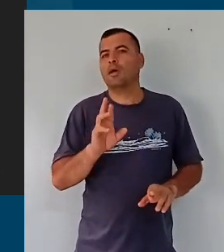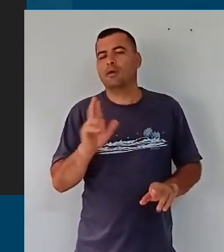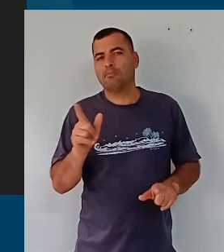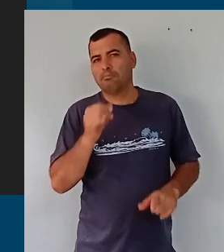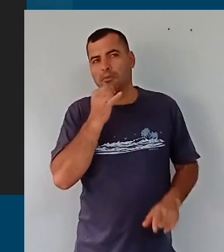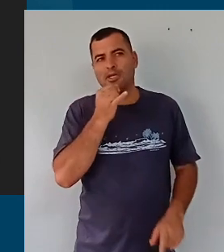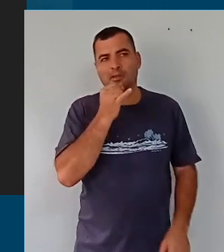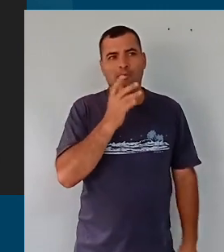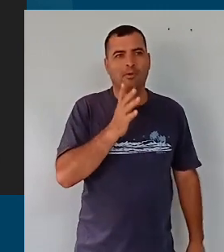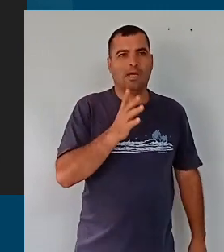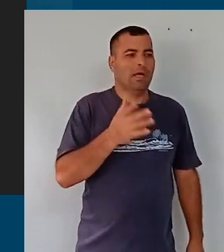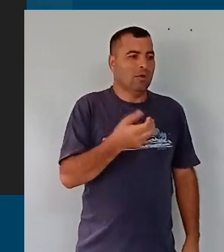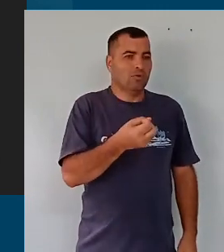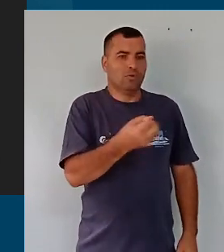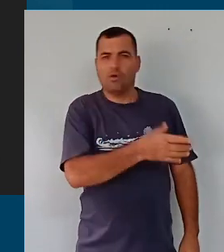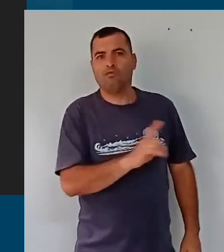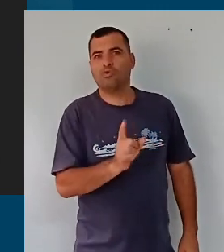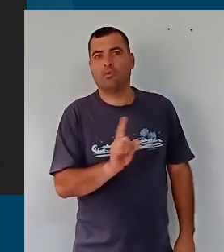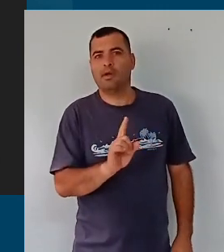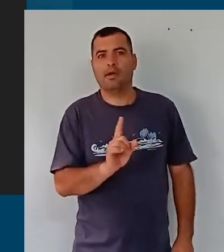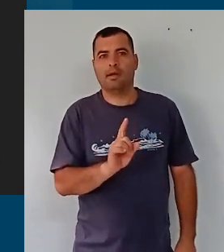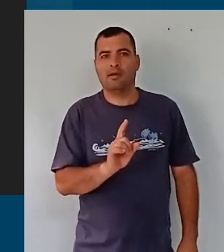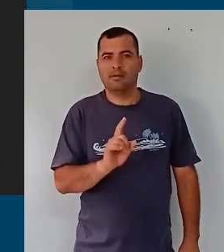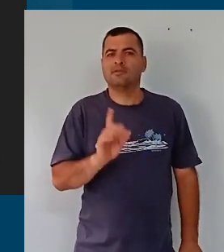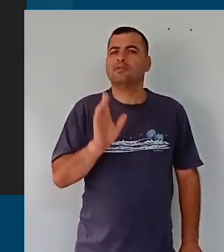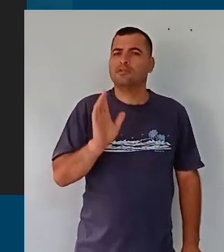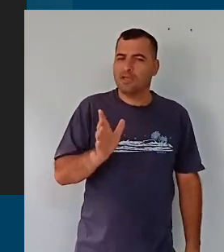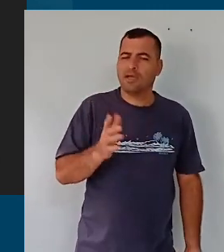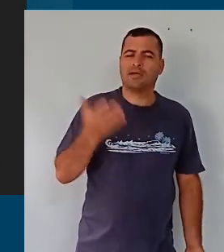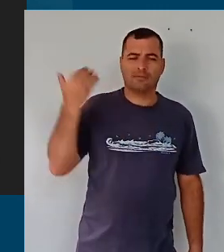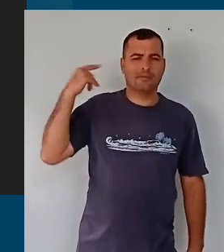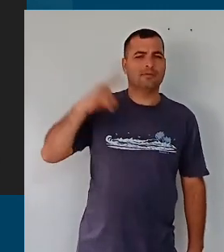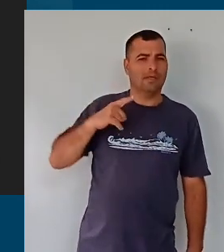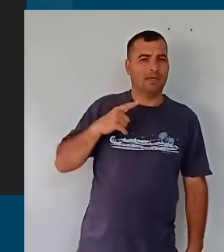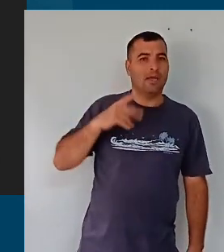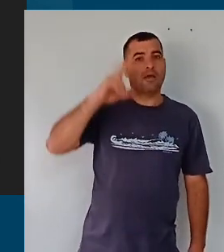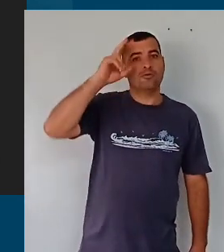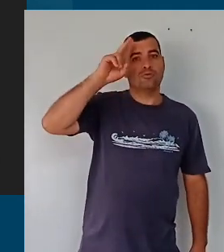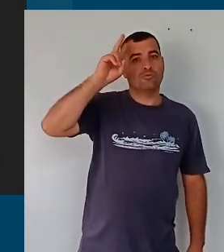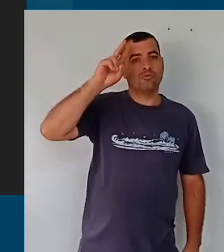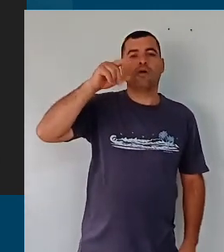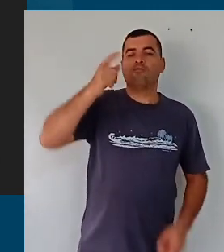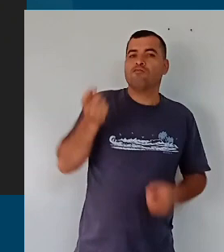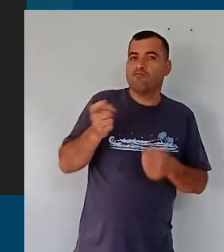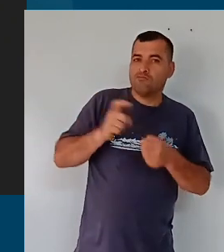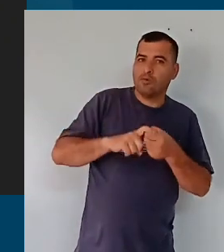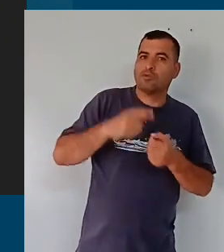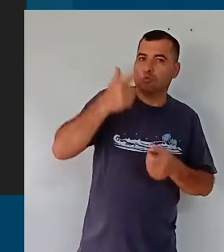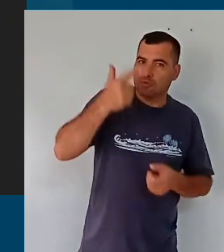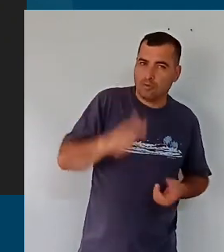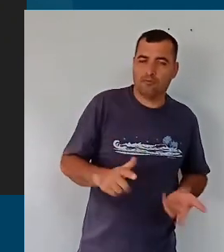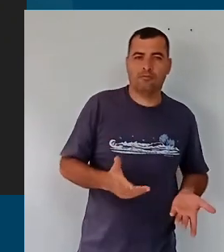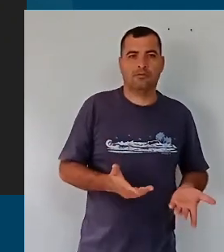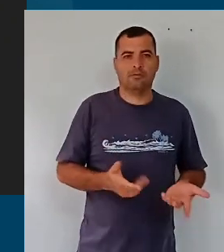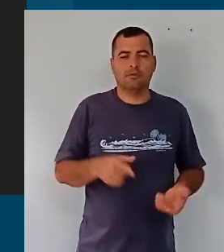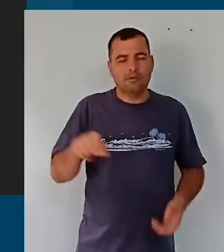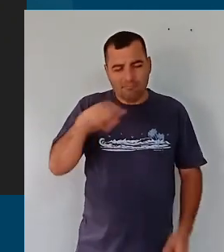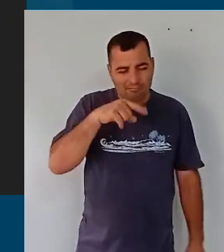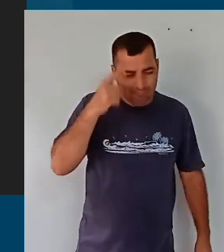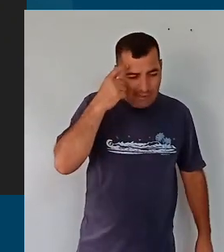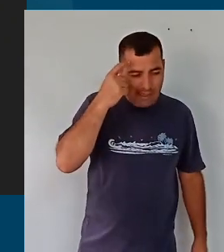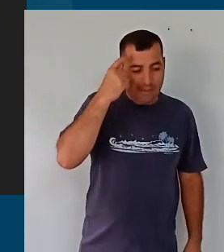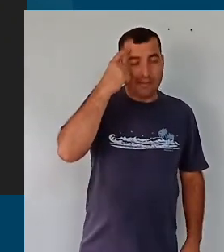algo e falar é novo, não, pelo contrário, é resgatar na história, é recuperar pela